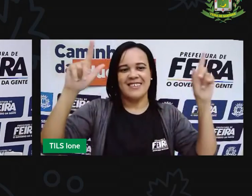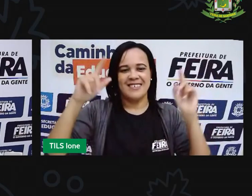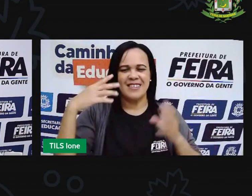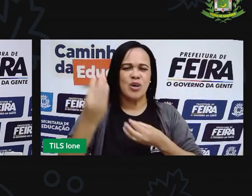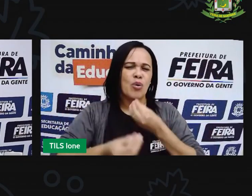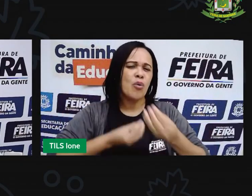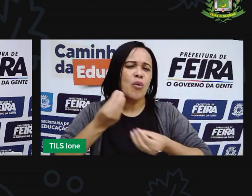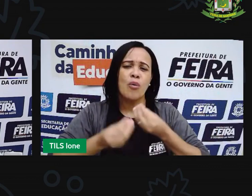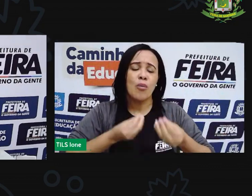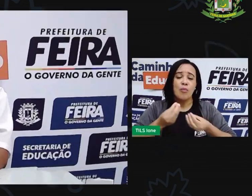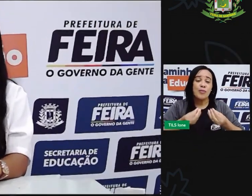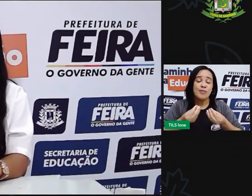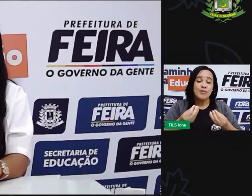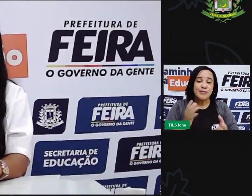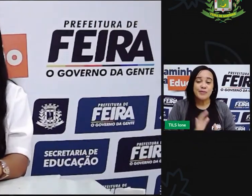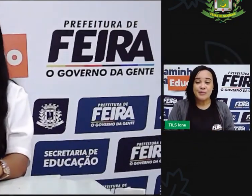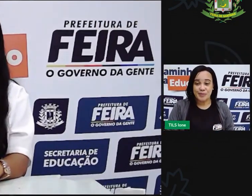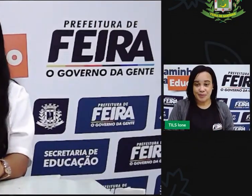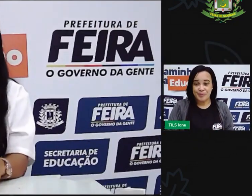Diferente com o Pro.